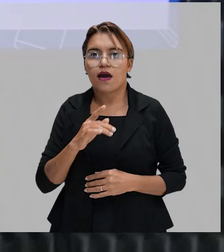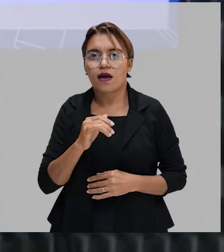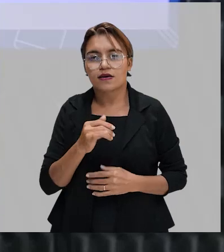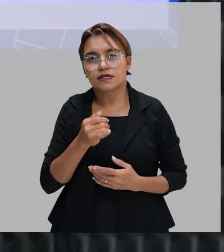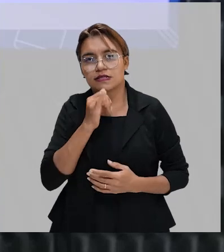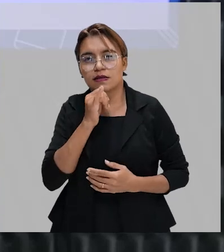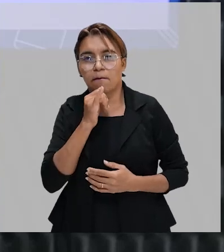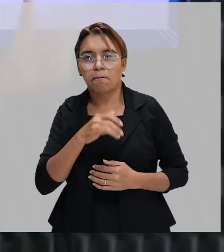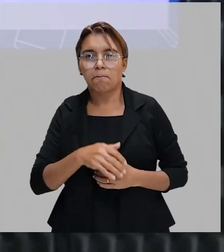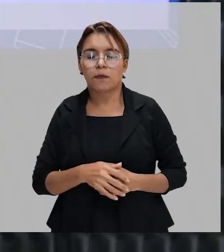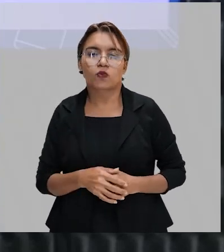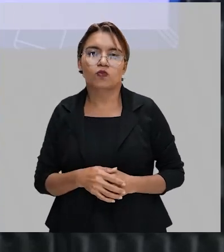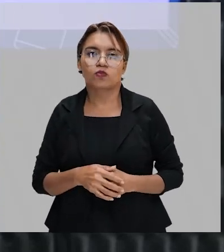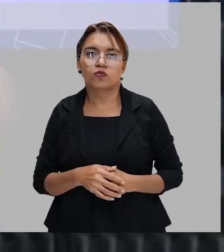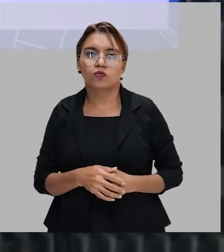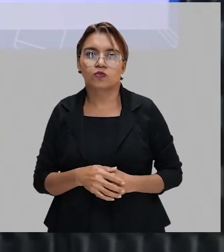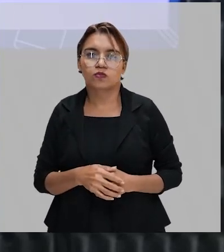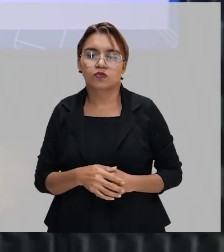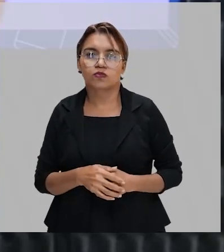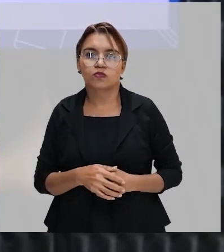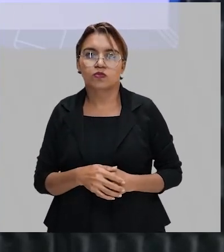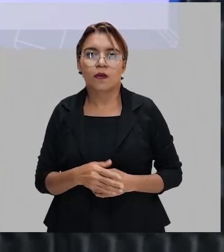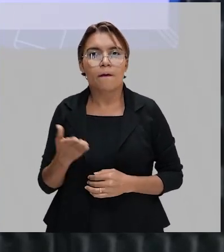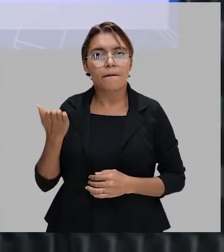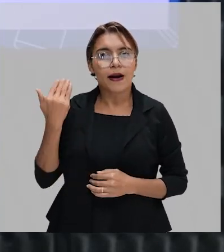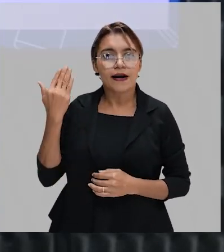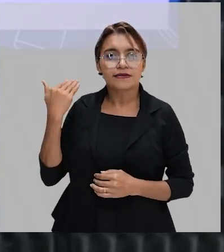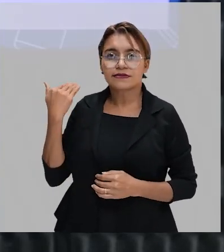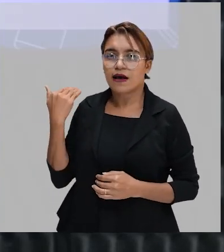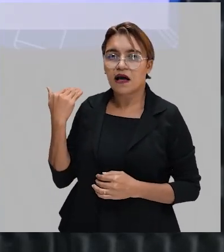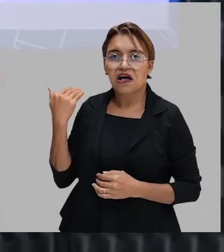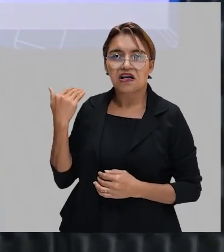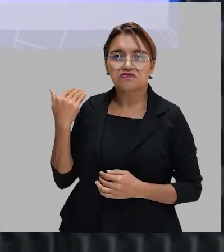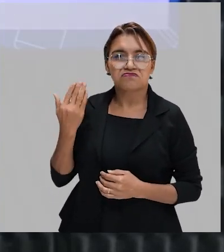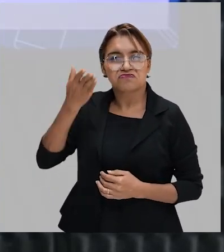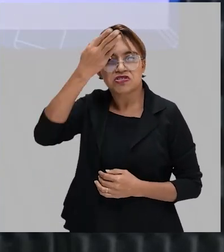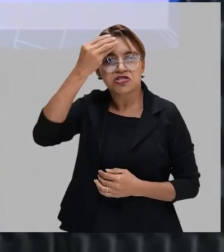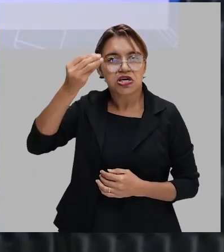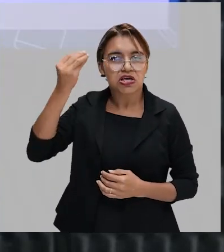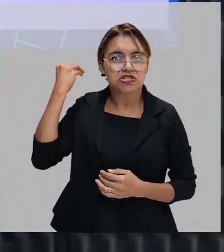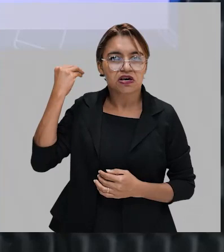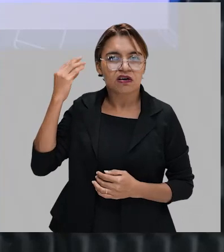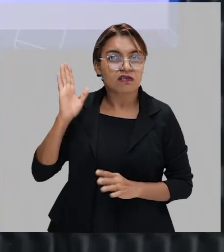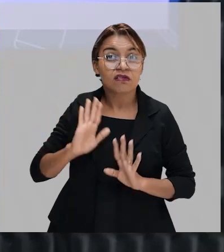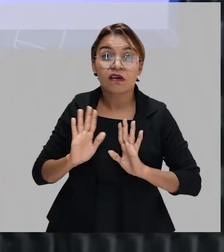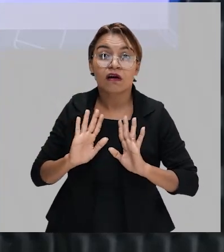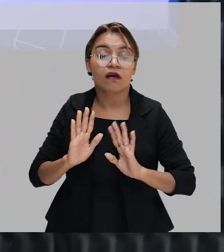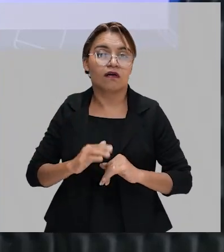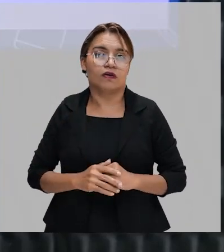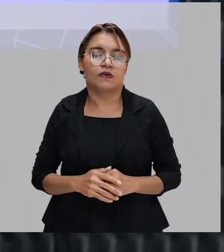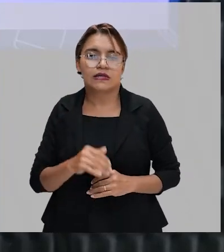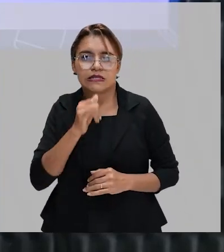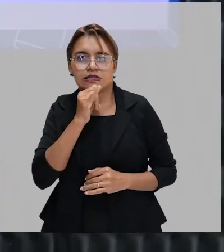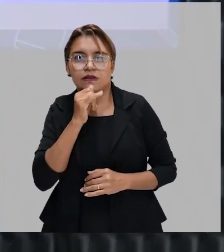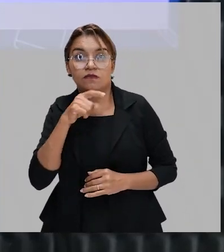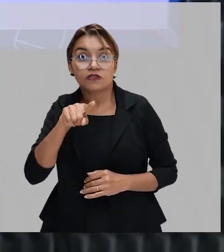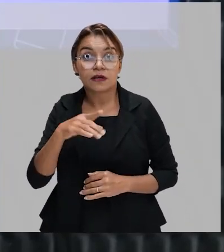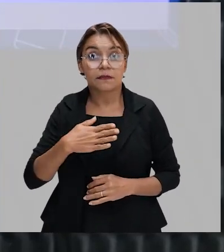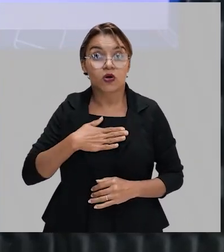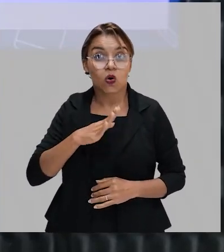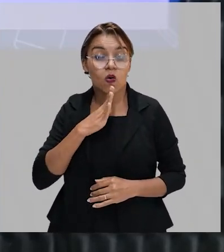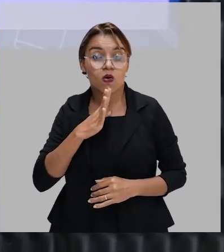admirar obras do passado. Isso não quer dizer muita coisa. Então, por exemplo, quem me conhece, que convive comigo,